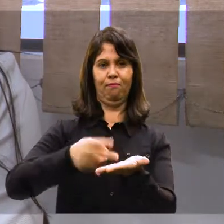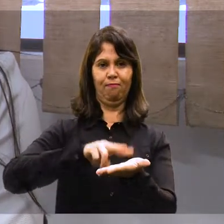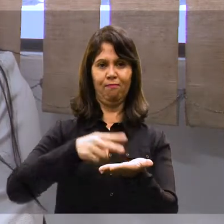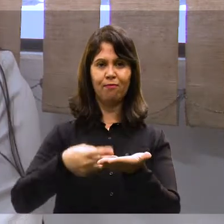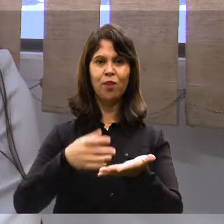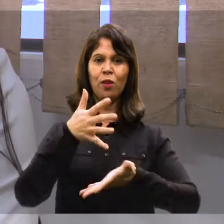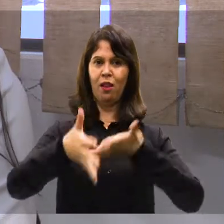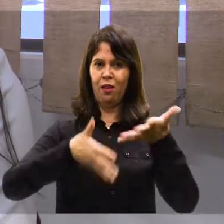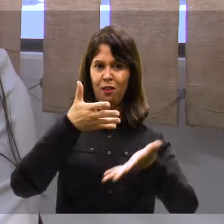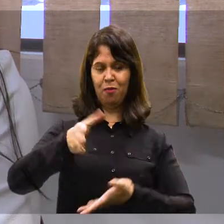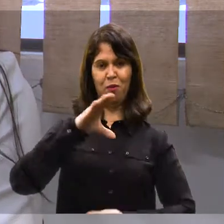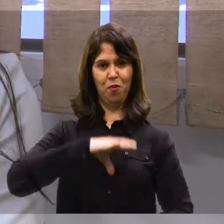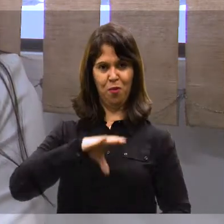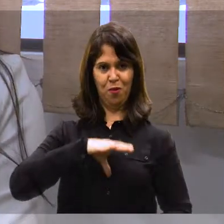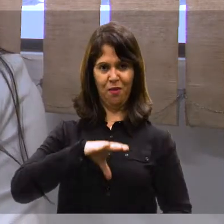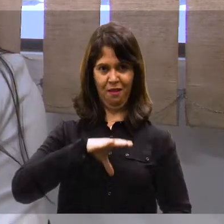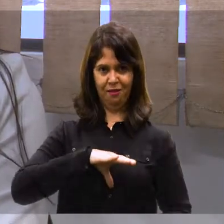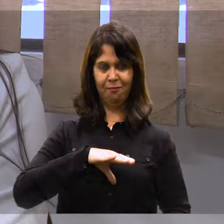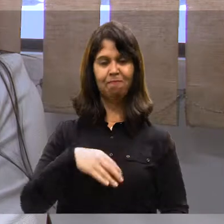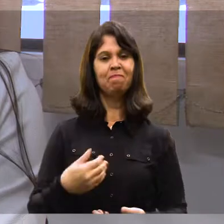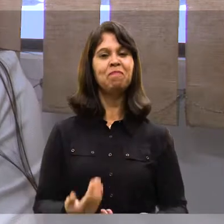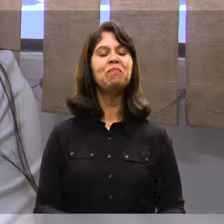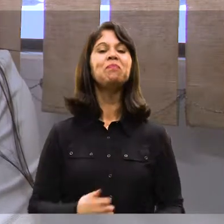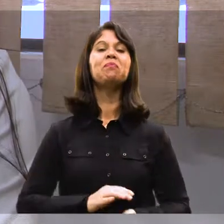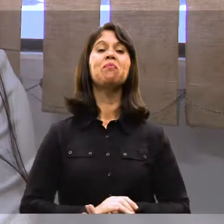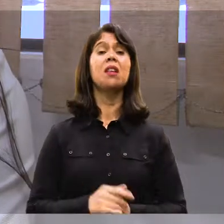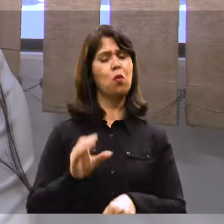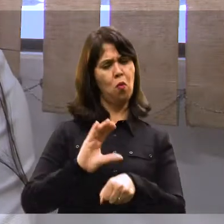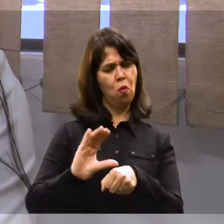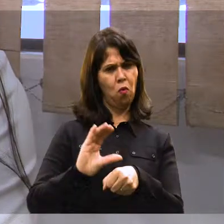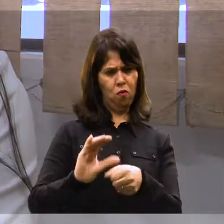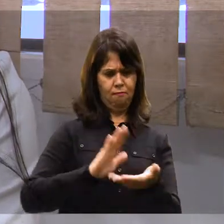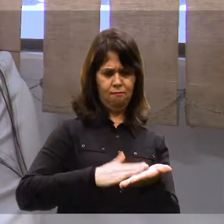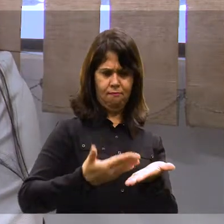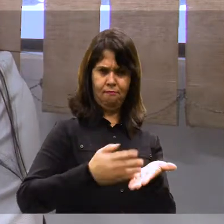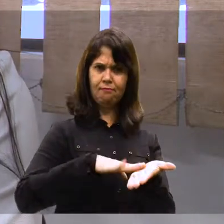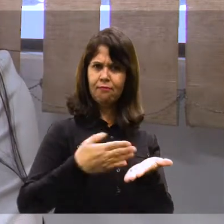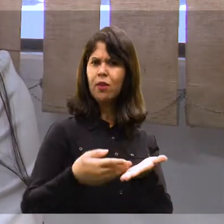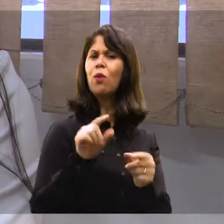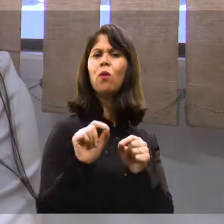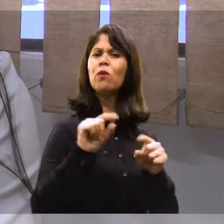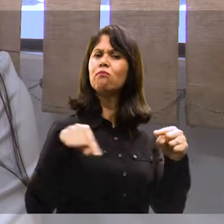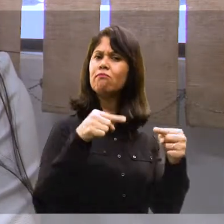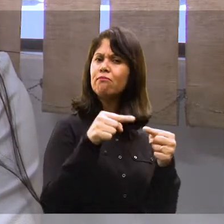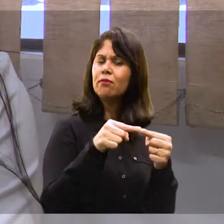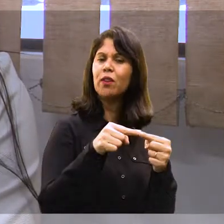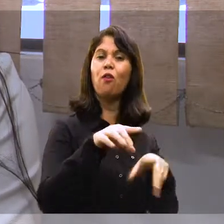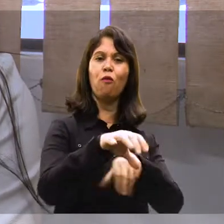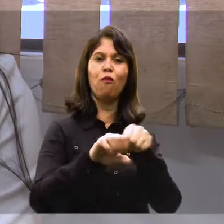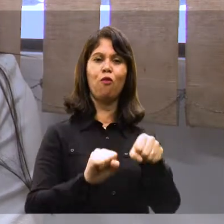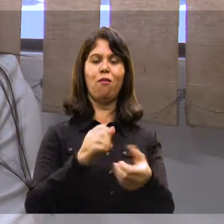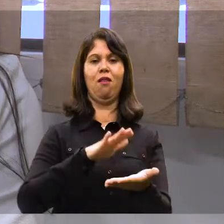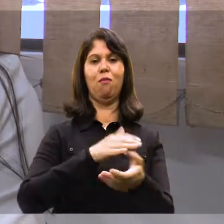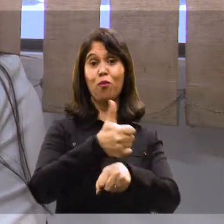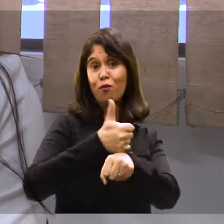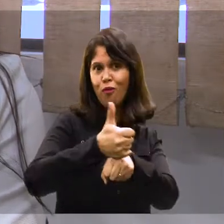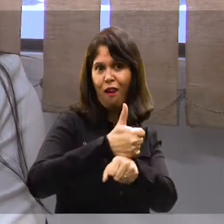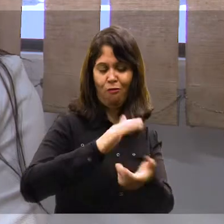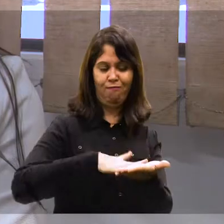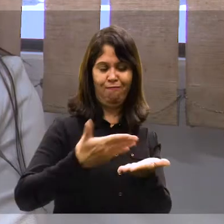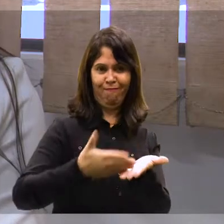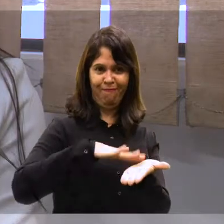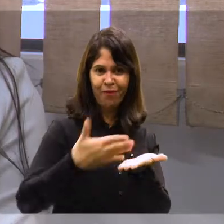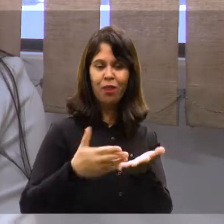Bacharelado em Tradução e Interpretação Libras Português. Esse curso é para formar tradutores e intérpretes de língua de